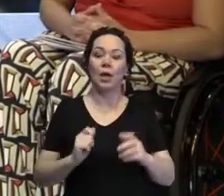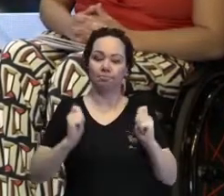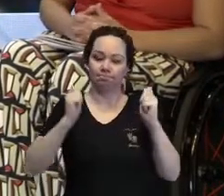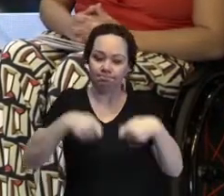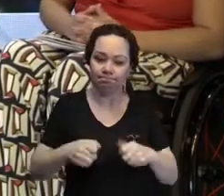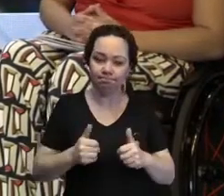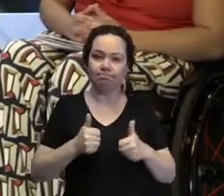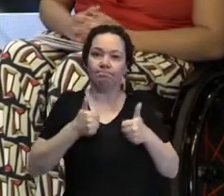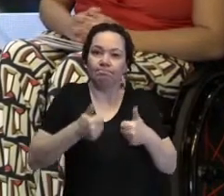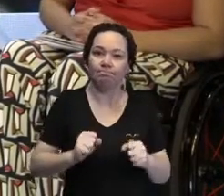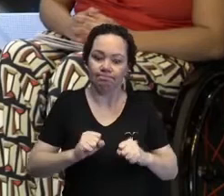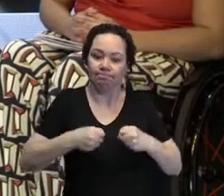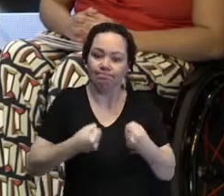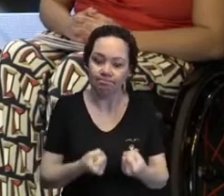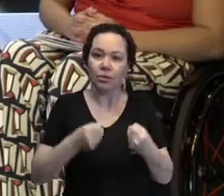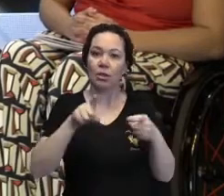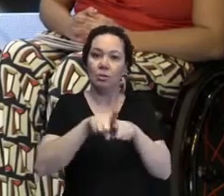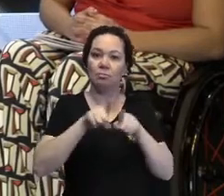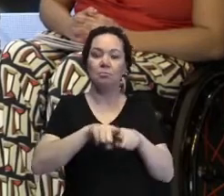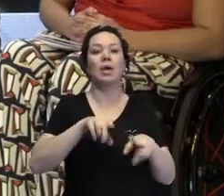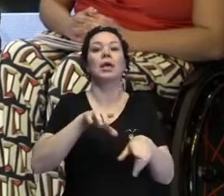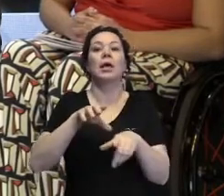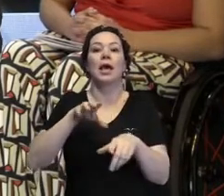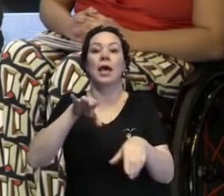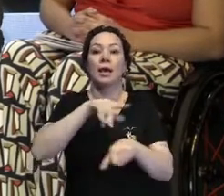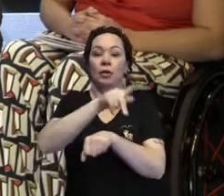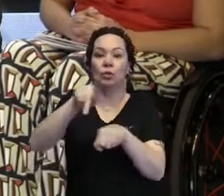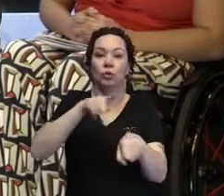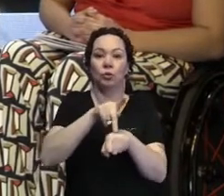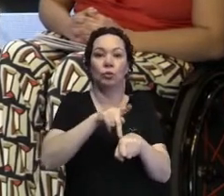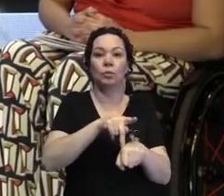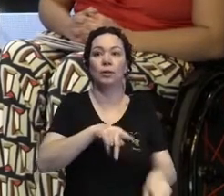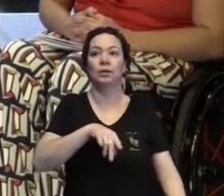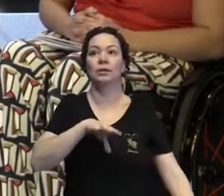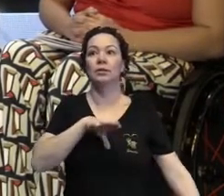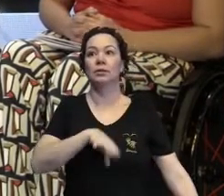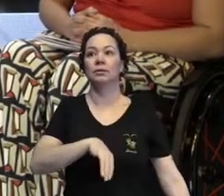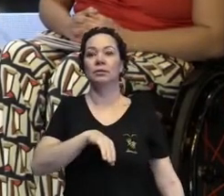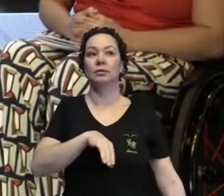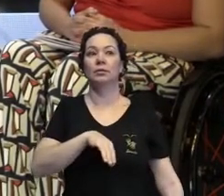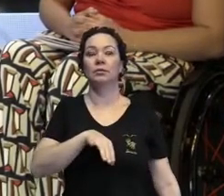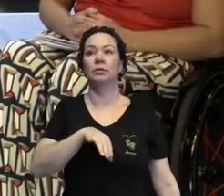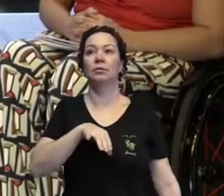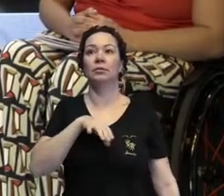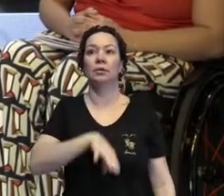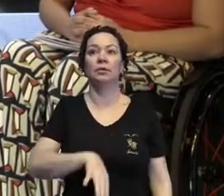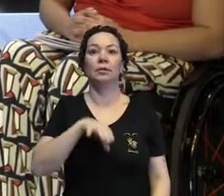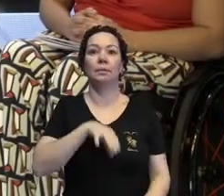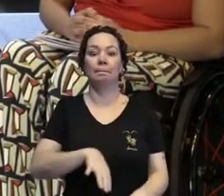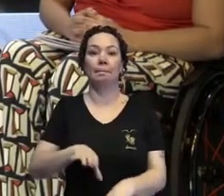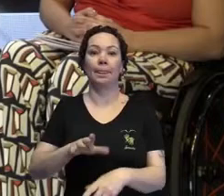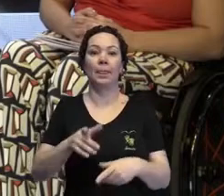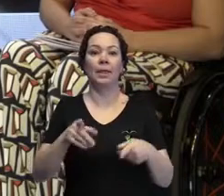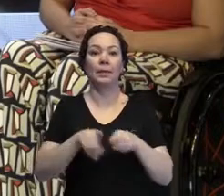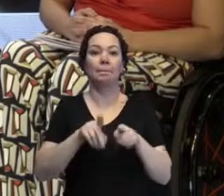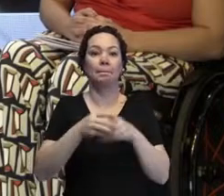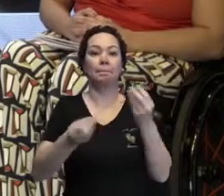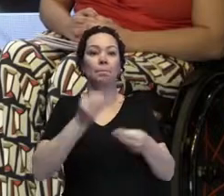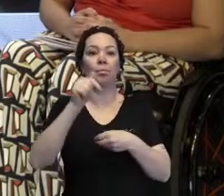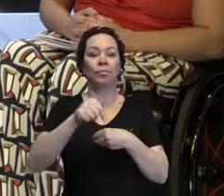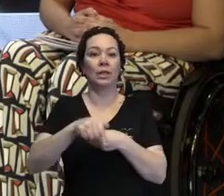Brasil você tem reverberado muito essa voz também, representado muitas pessoas que têm deficiência física. E como isso está associado,